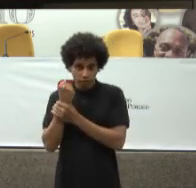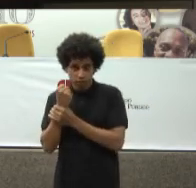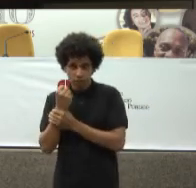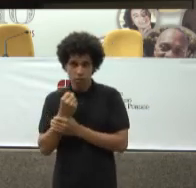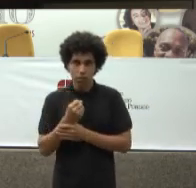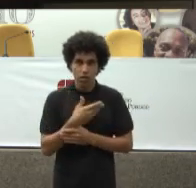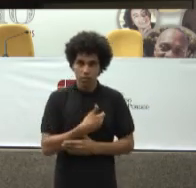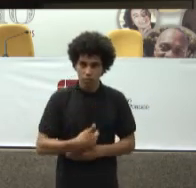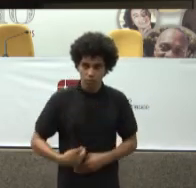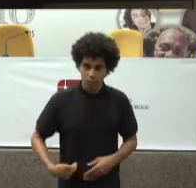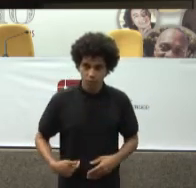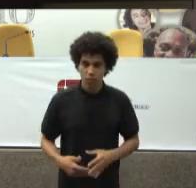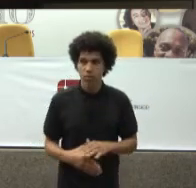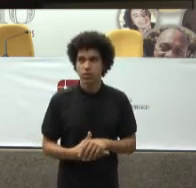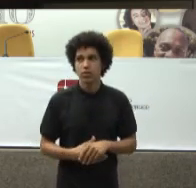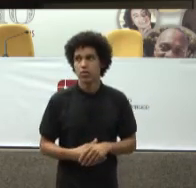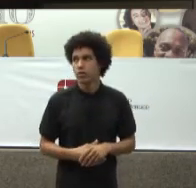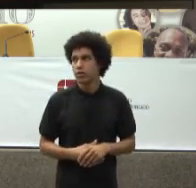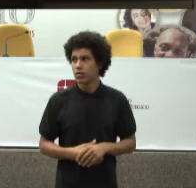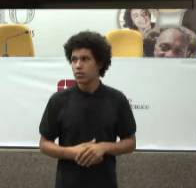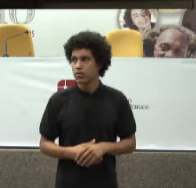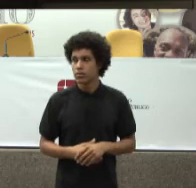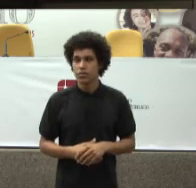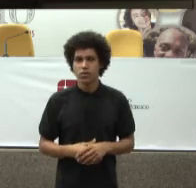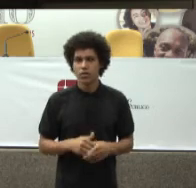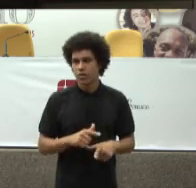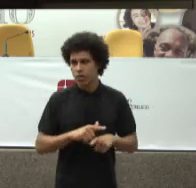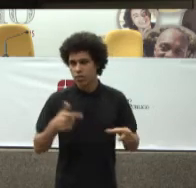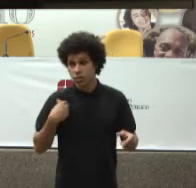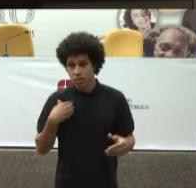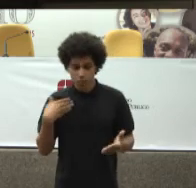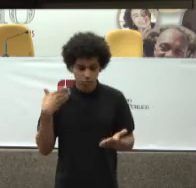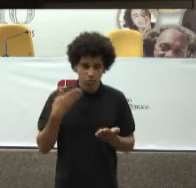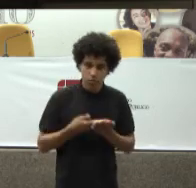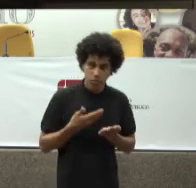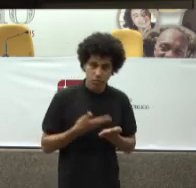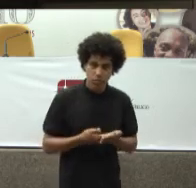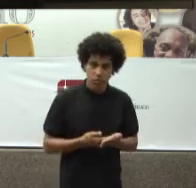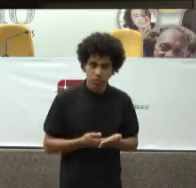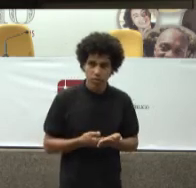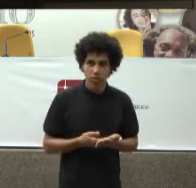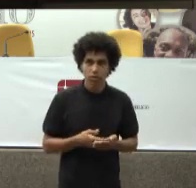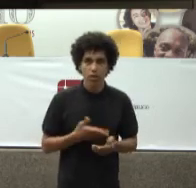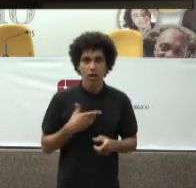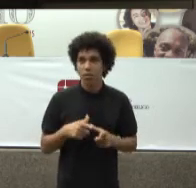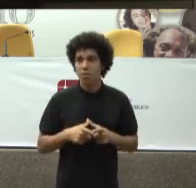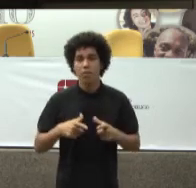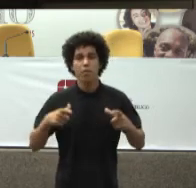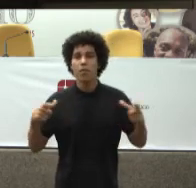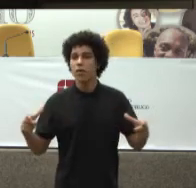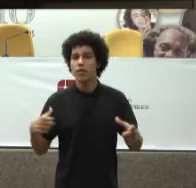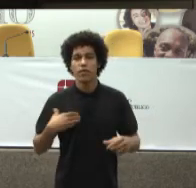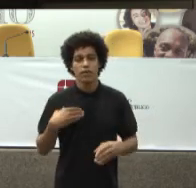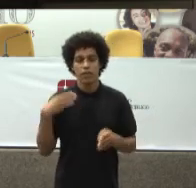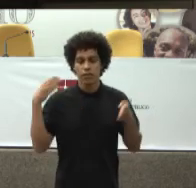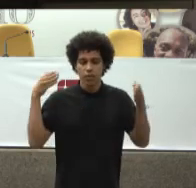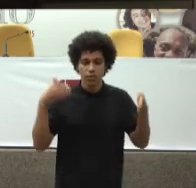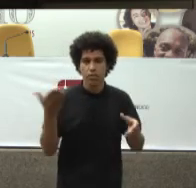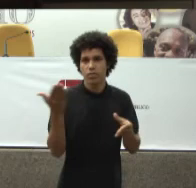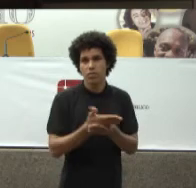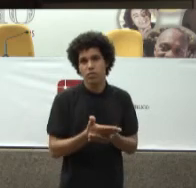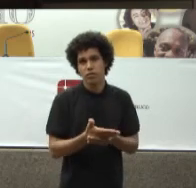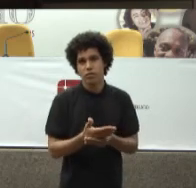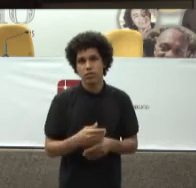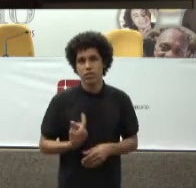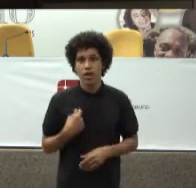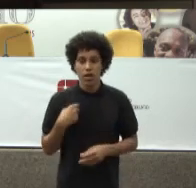Em Minas Gerais É muita judicialização De medicamento Mas nenhuma Das que eu estudei Era Sequer a maioria Das ações A assistência